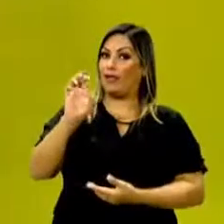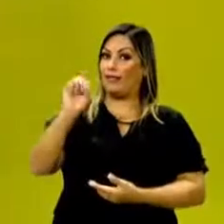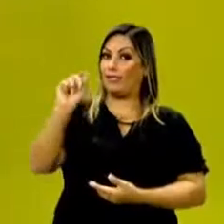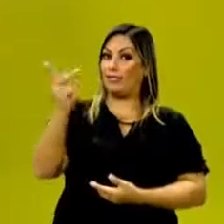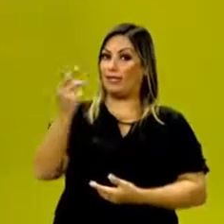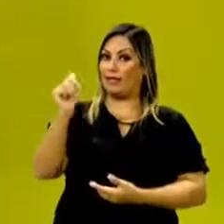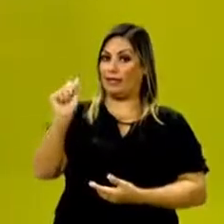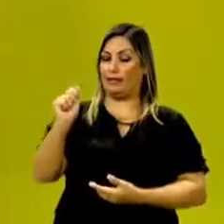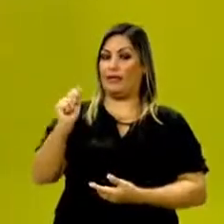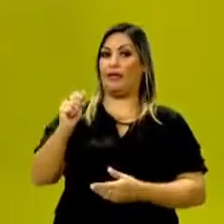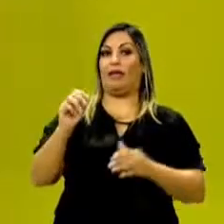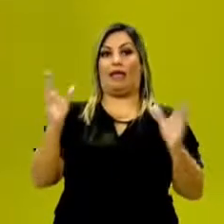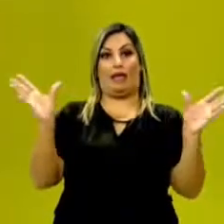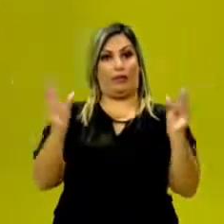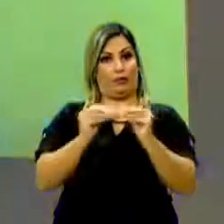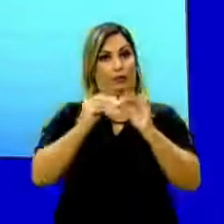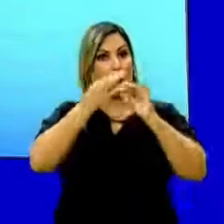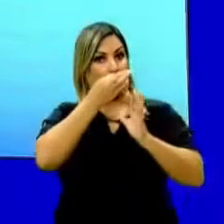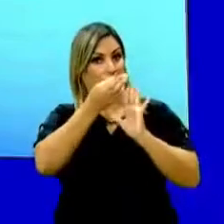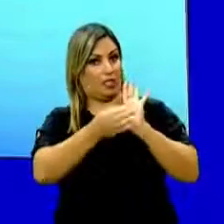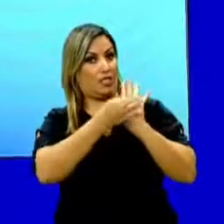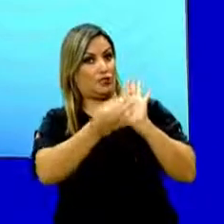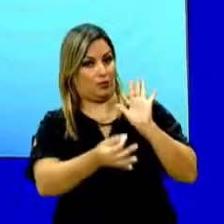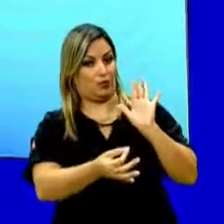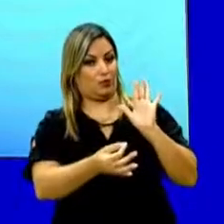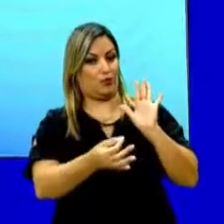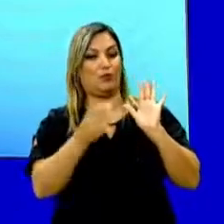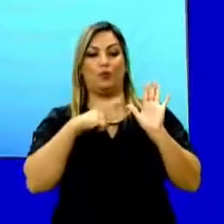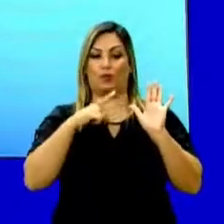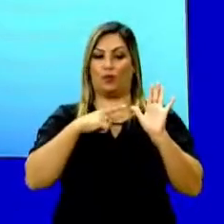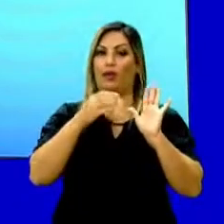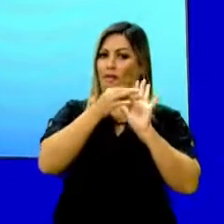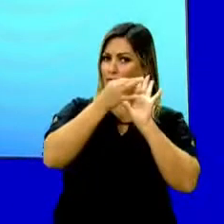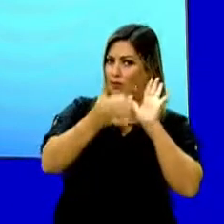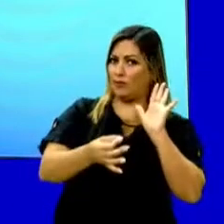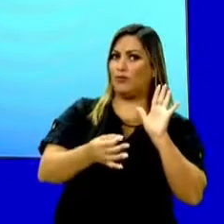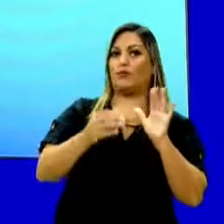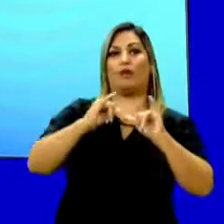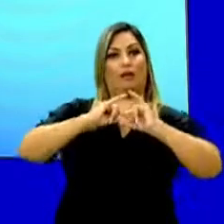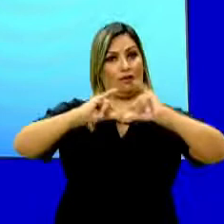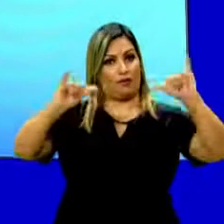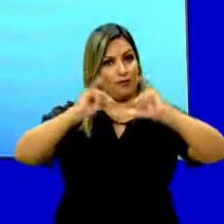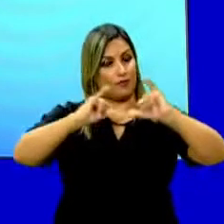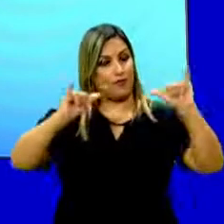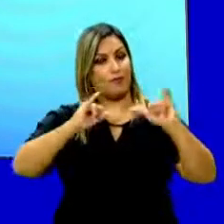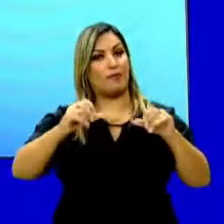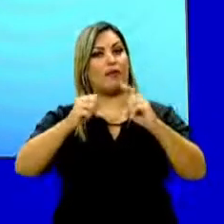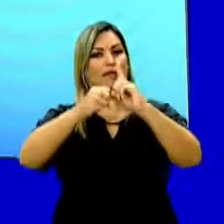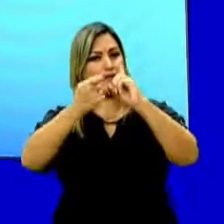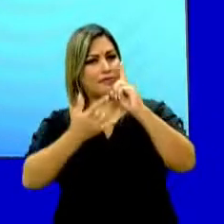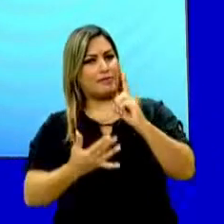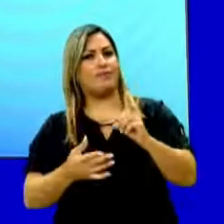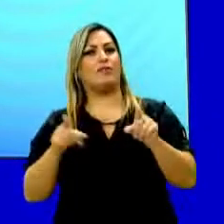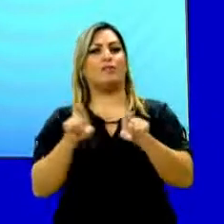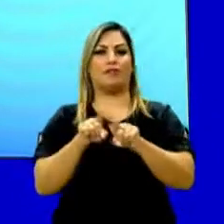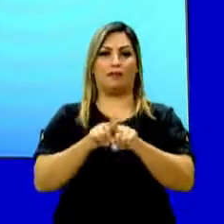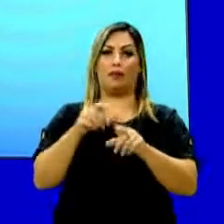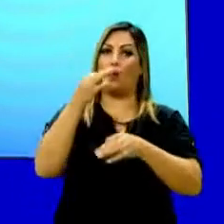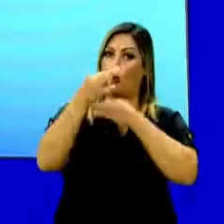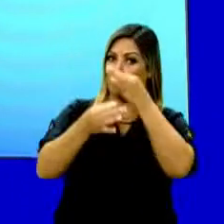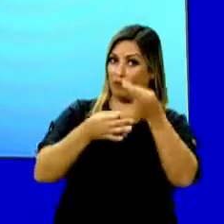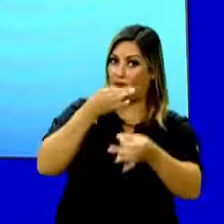gênero textual. A resenha crítica é o gênero textual informativo, descritivo e